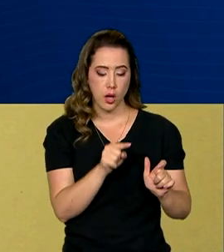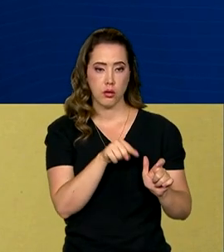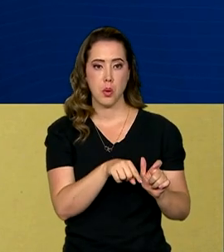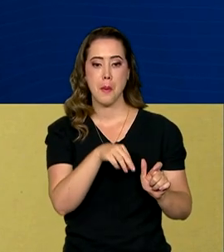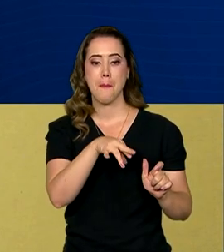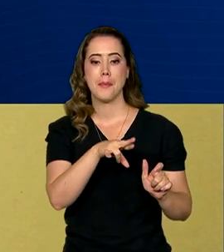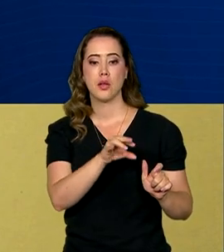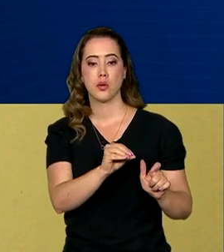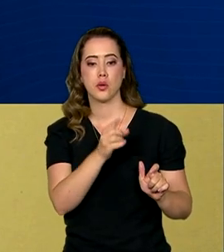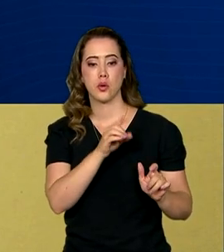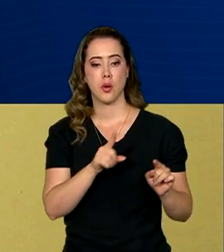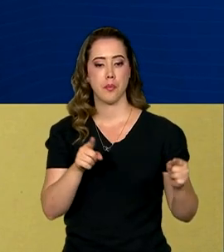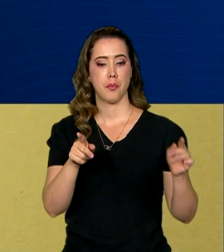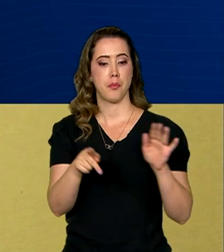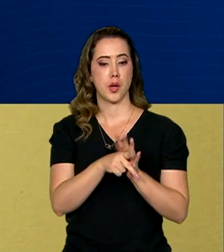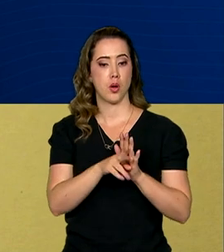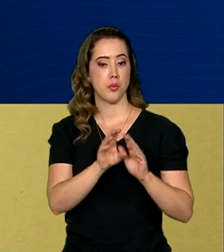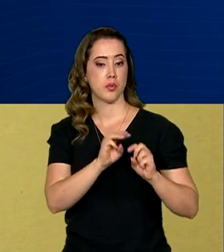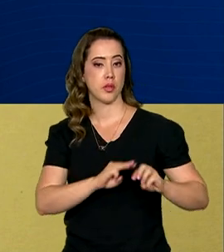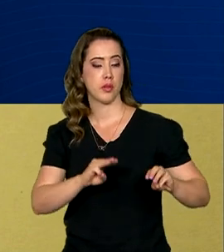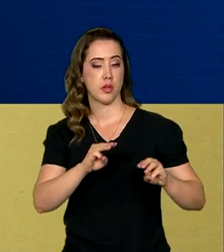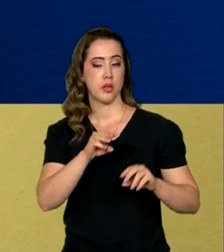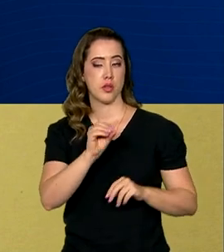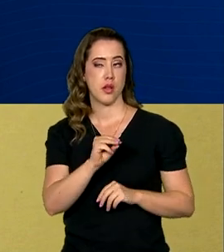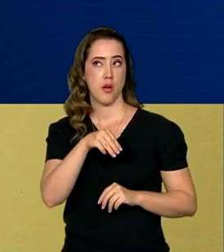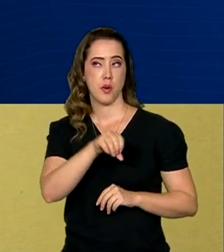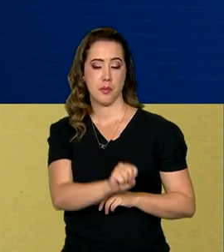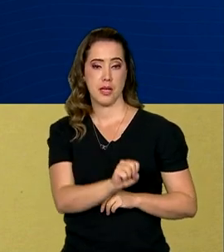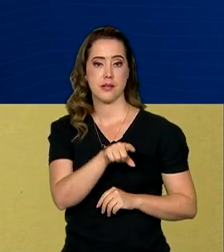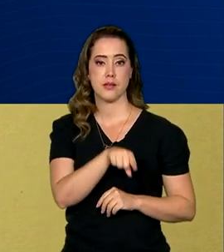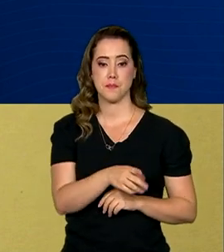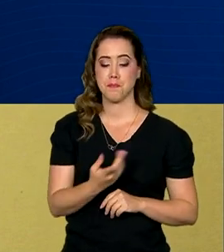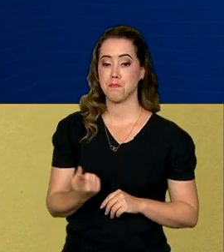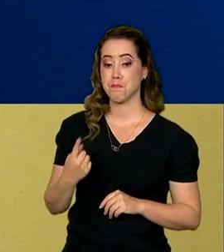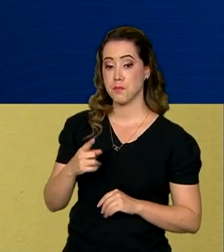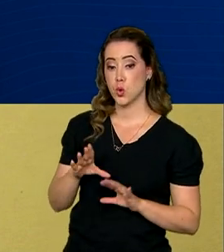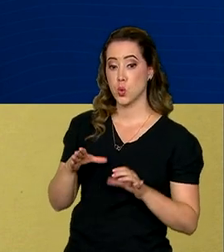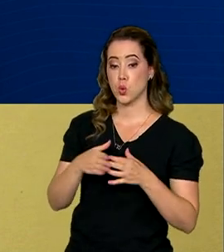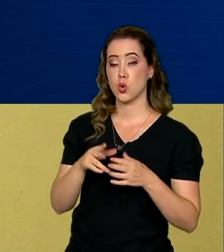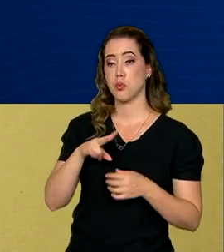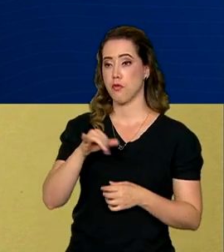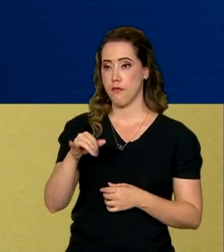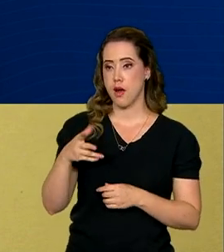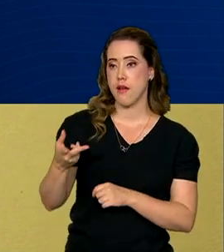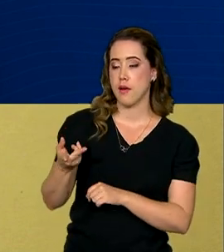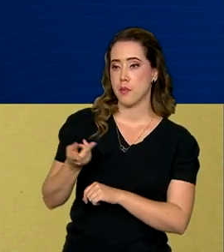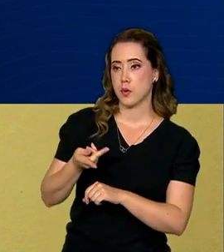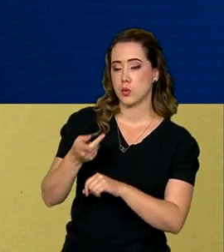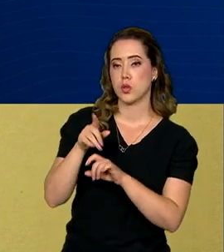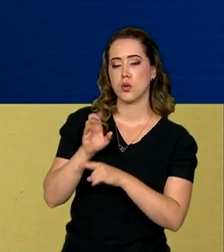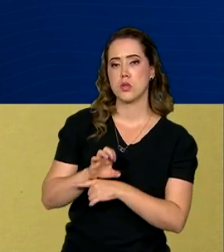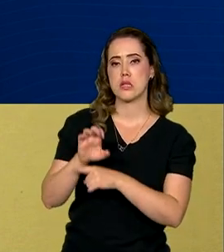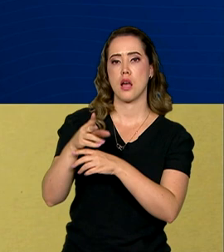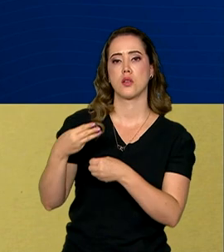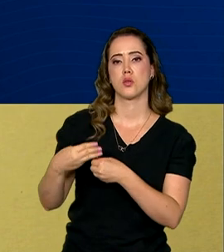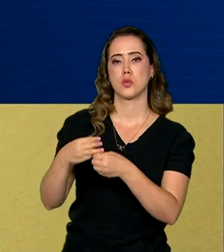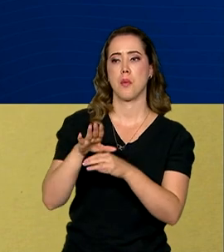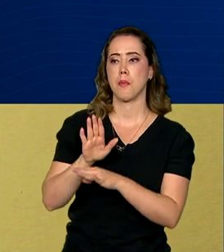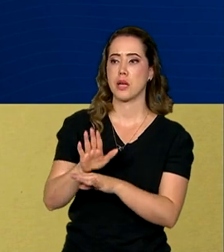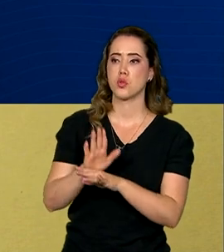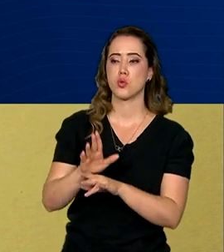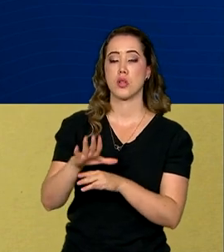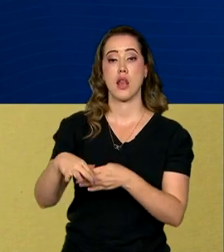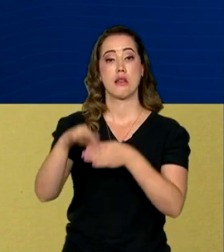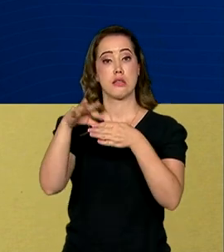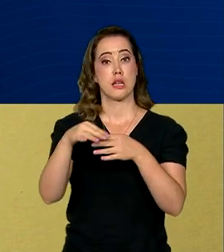recomendação da Organização Mundial da Saúde. As equipes vão percorrer estados e municípios para ajudar gestores e